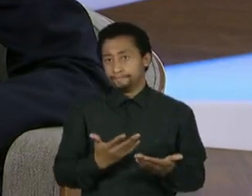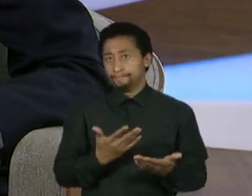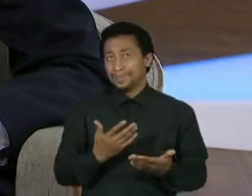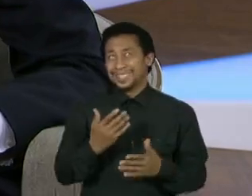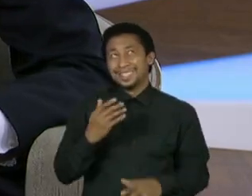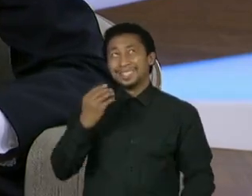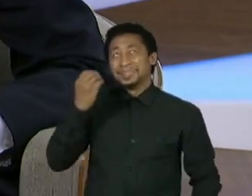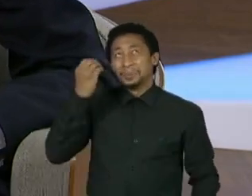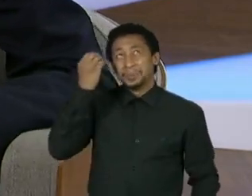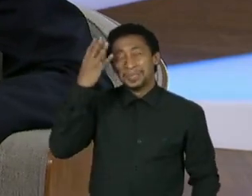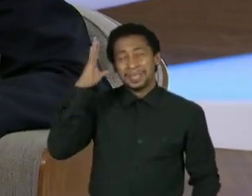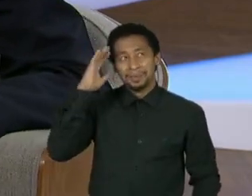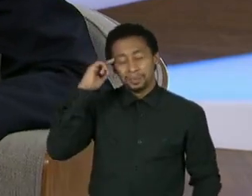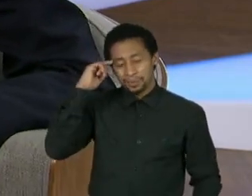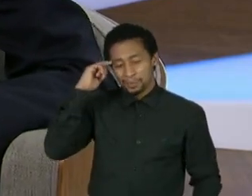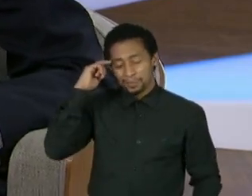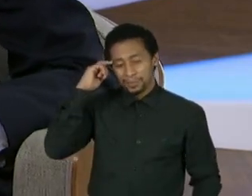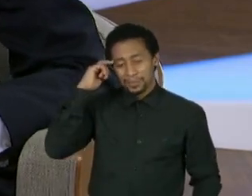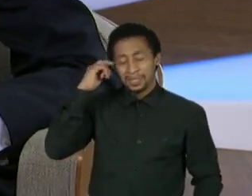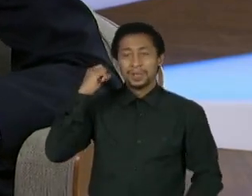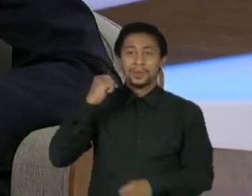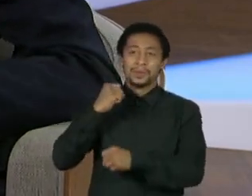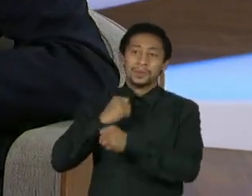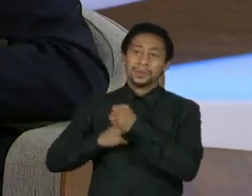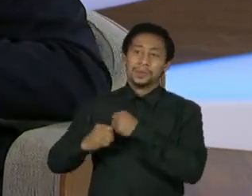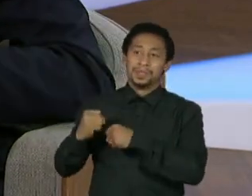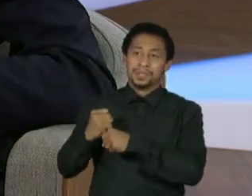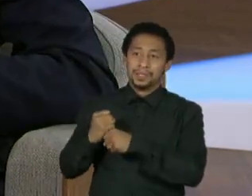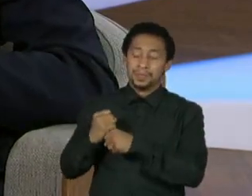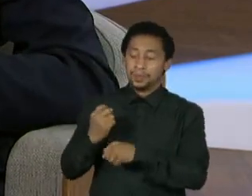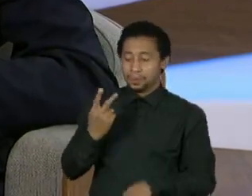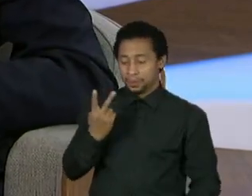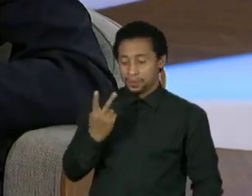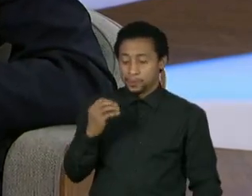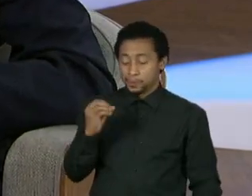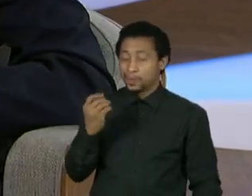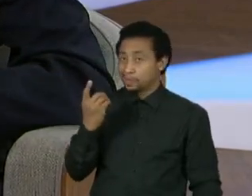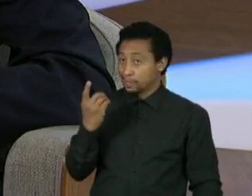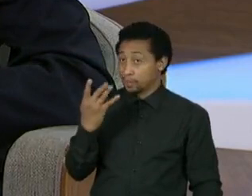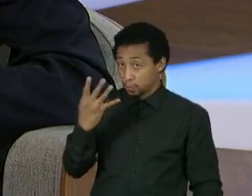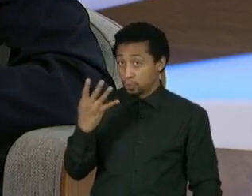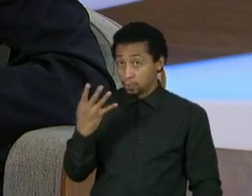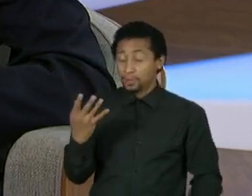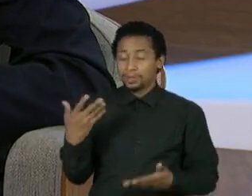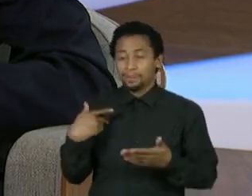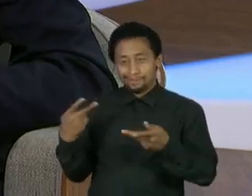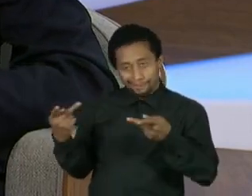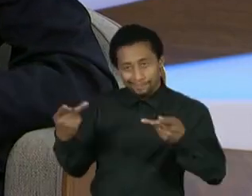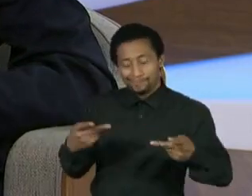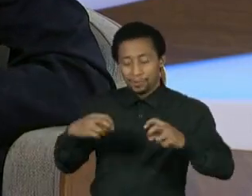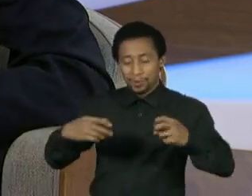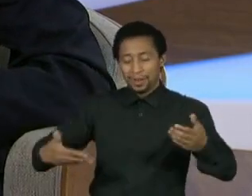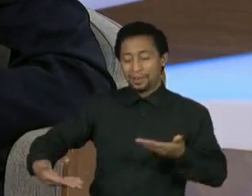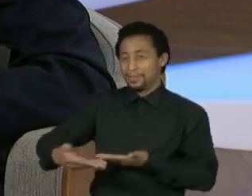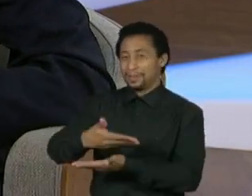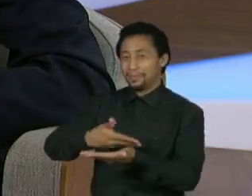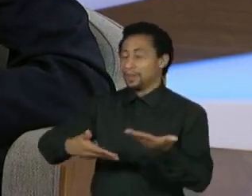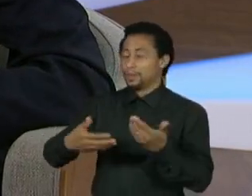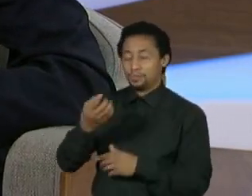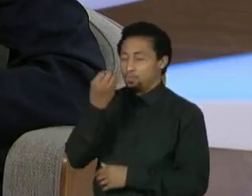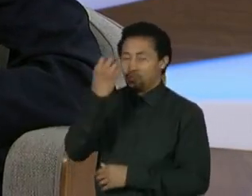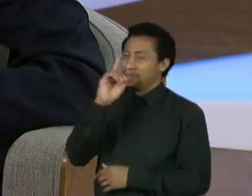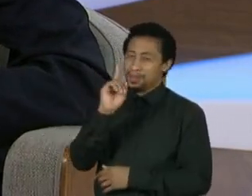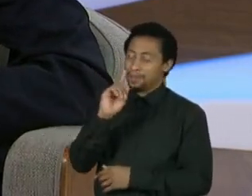penso que não, na última vez, em 2014, porque tudo isso é resultado da assim chamada